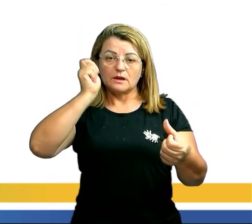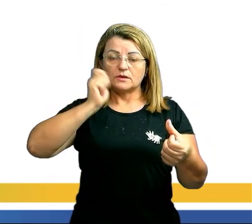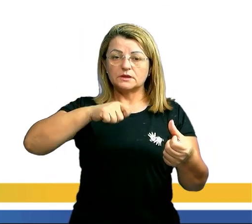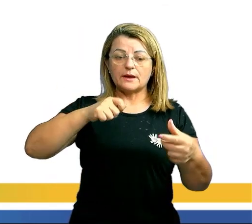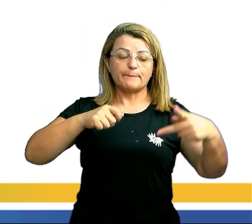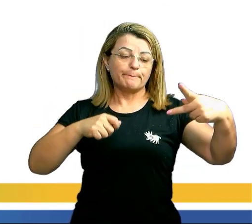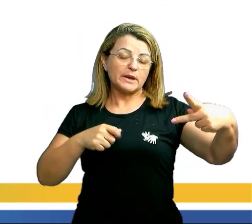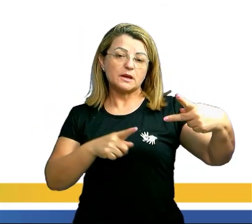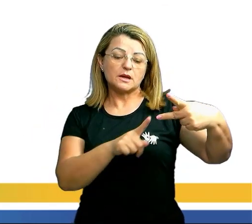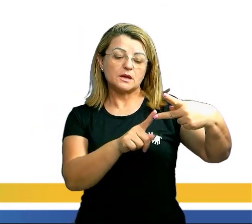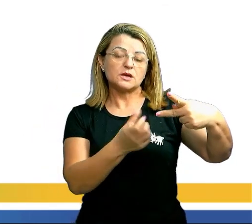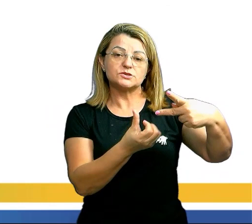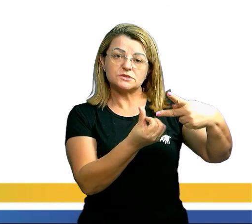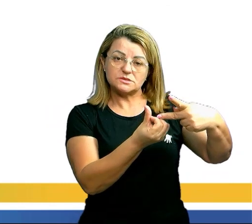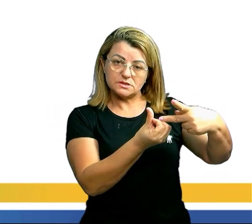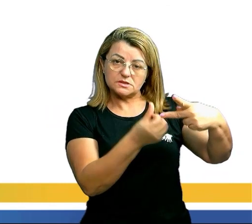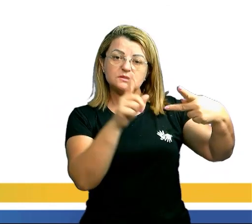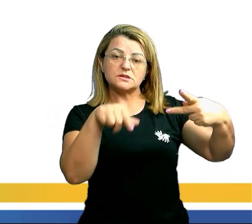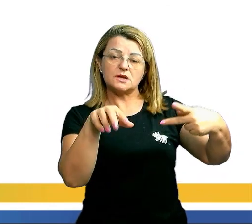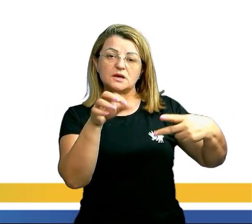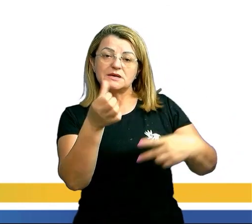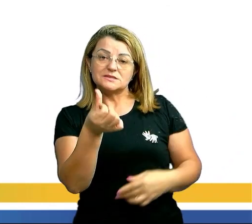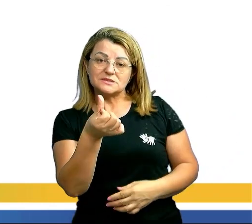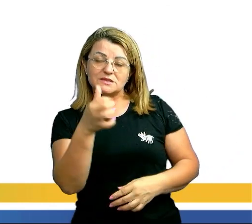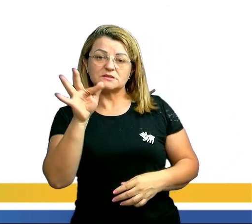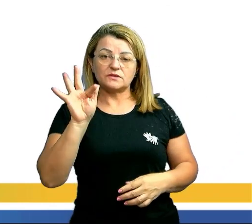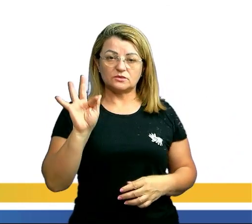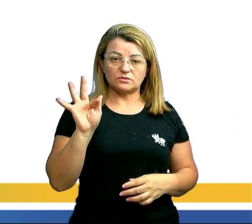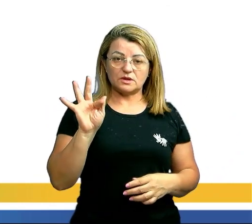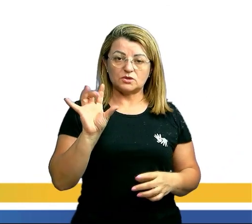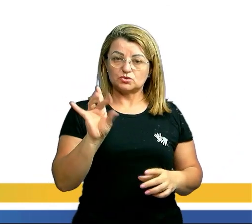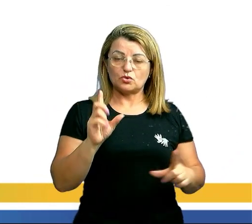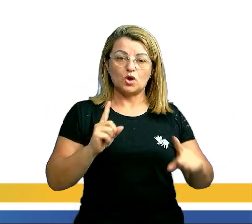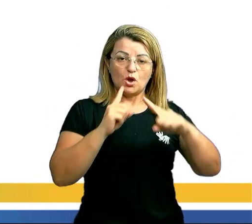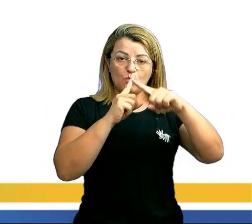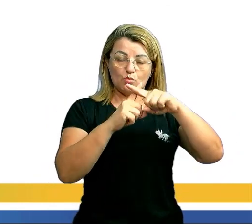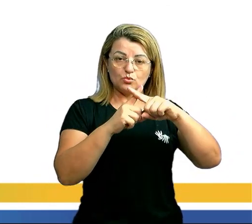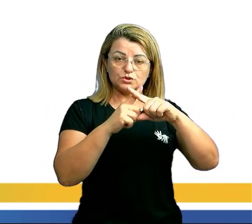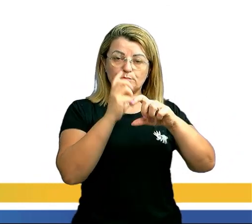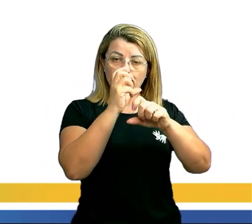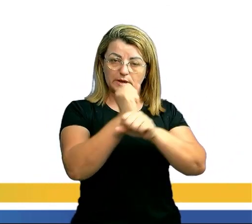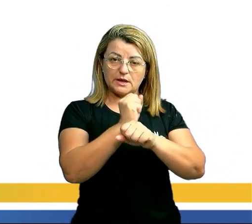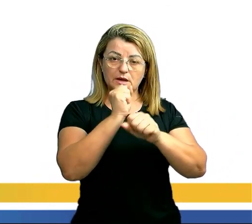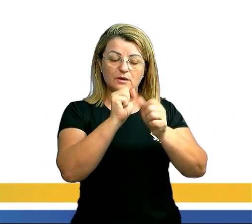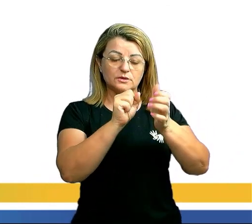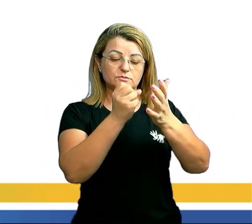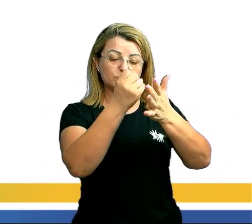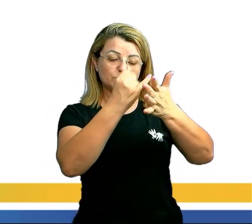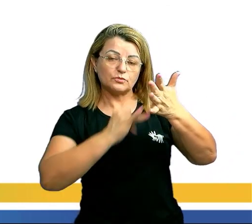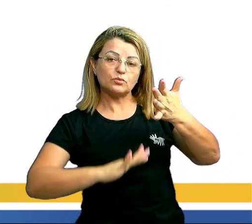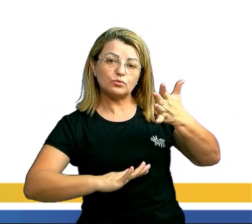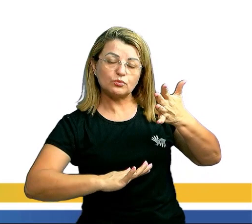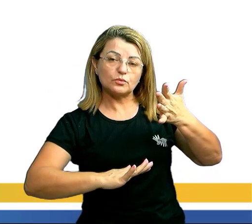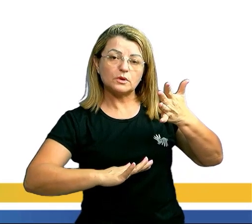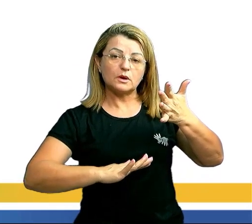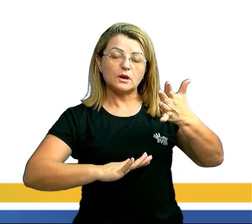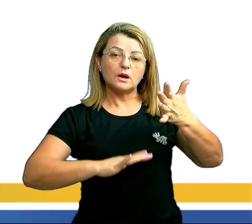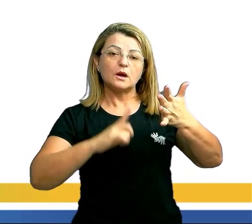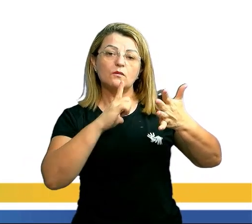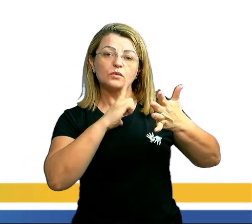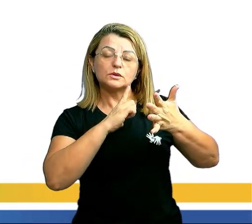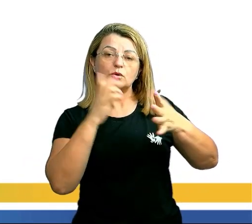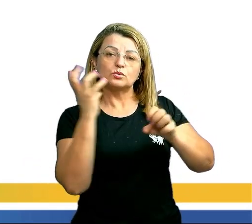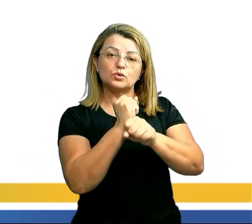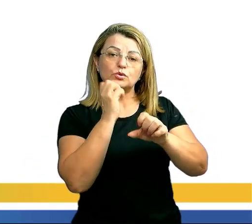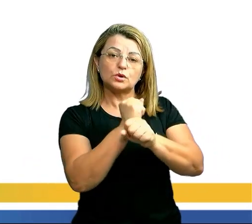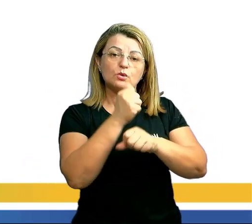6, que é 6 fatorial. É só multiplicar de forma decrescente. Eu vou chegar em total